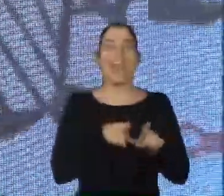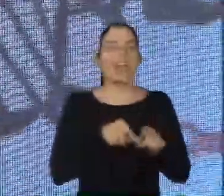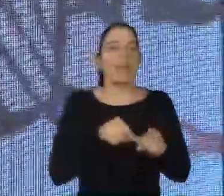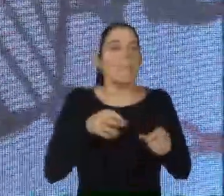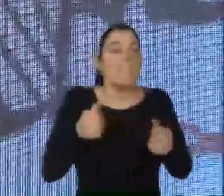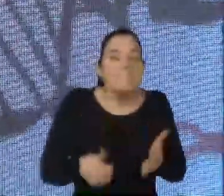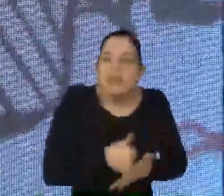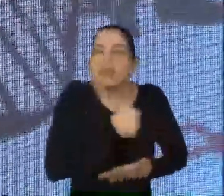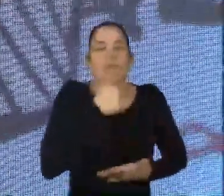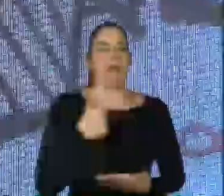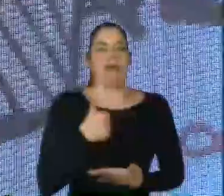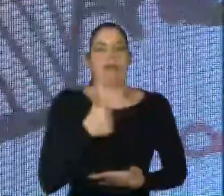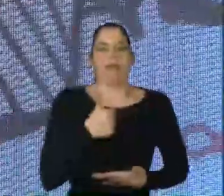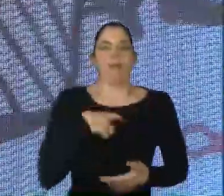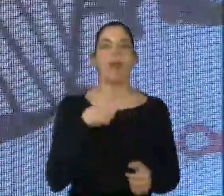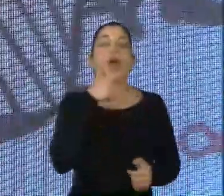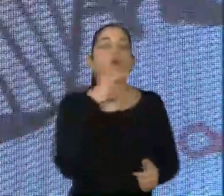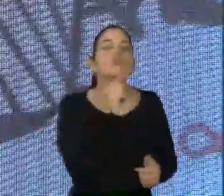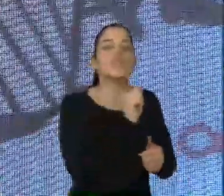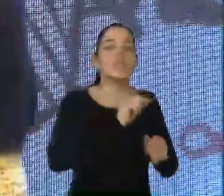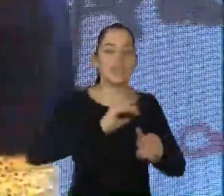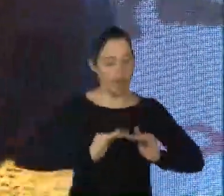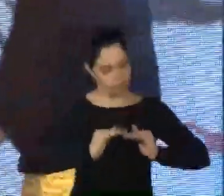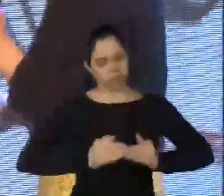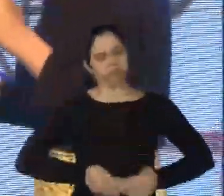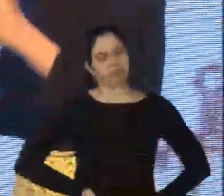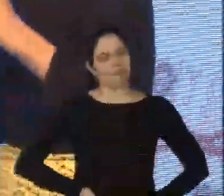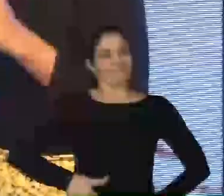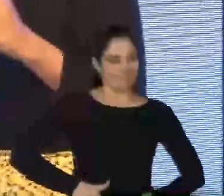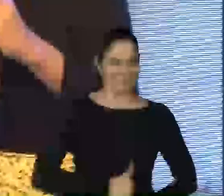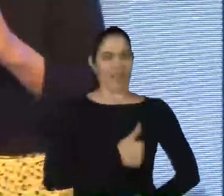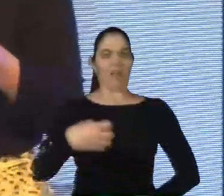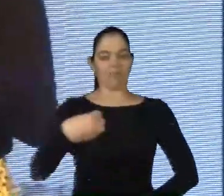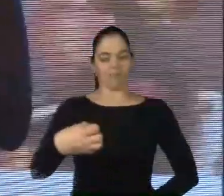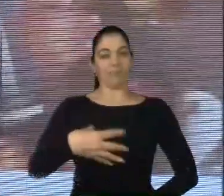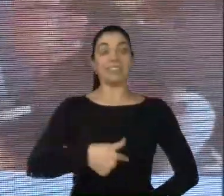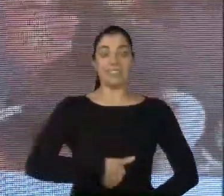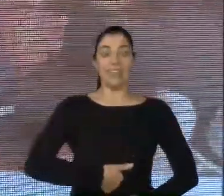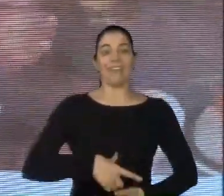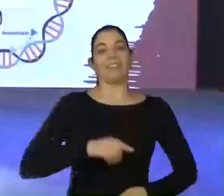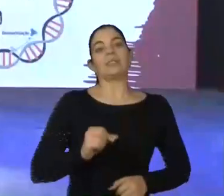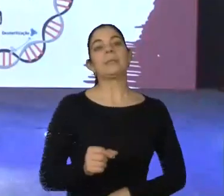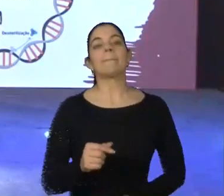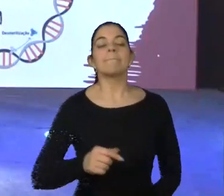gente pode melhorar esse terreno biológico para que a gente possa expressar o melhor de nós e também os nossos filhos?